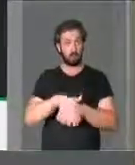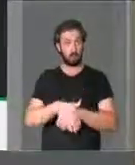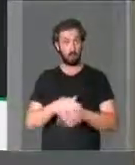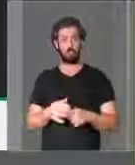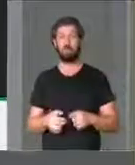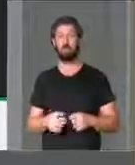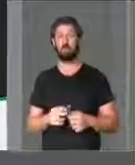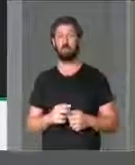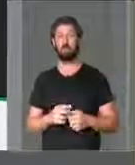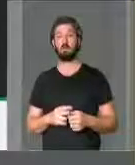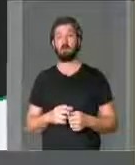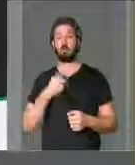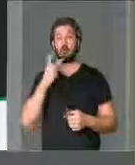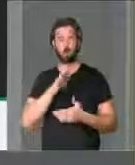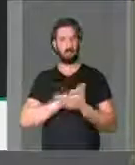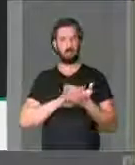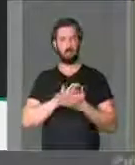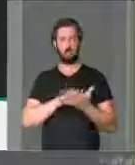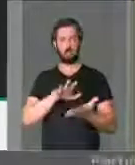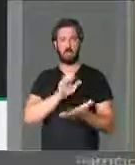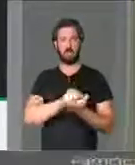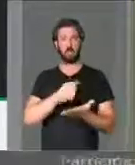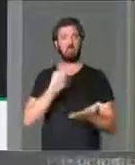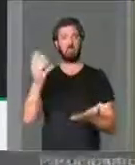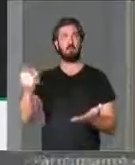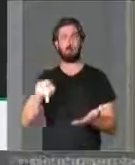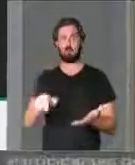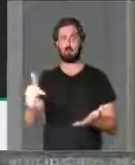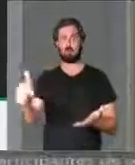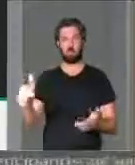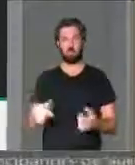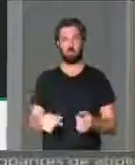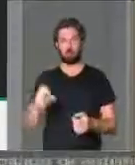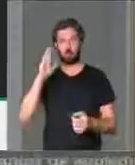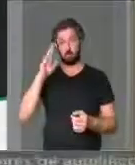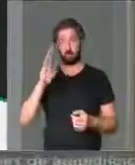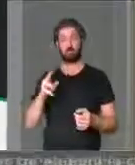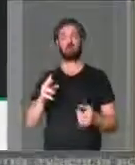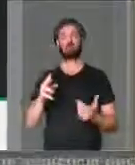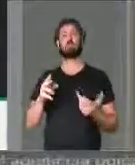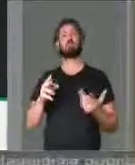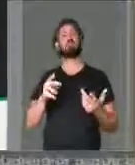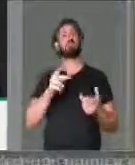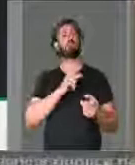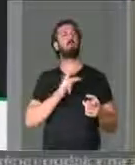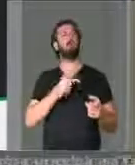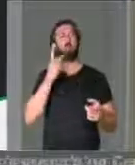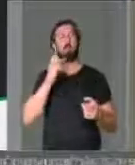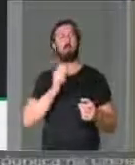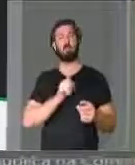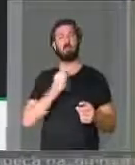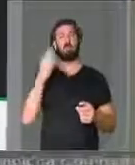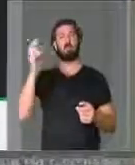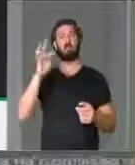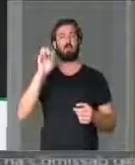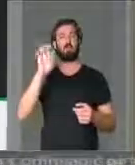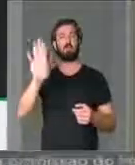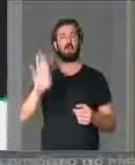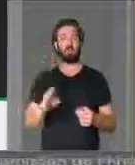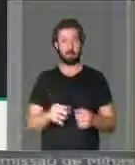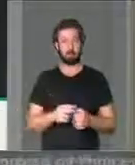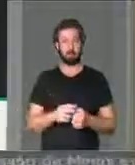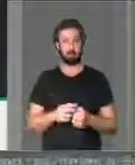dizendo que não havia nenhum registro dessa viagem. Sua Excelência chegou a falar que inclusive viajou em avião da FAB.